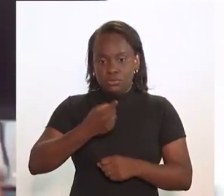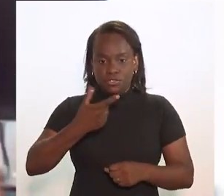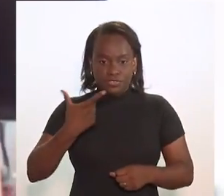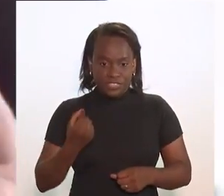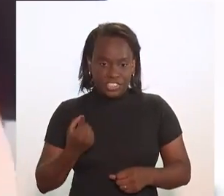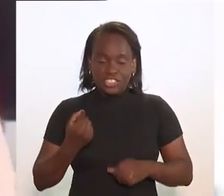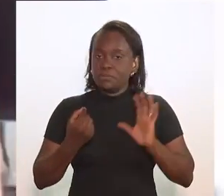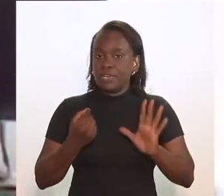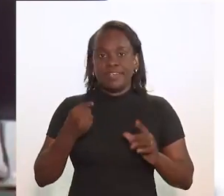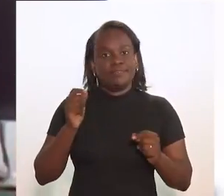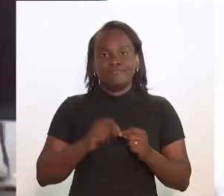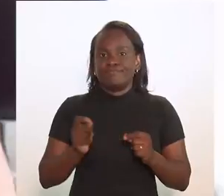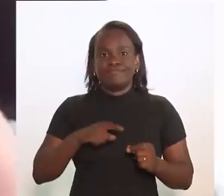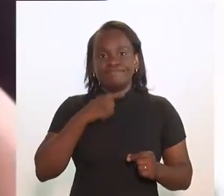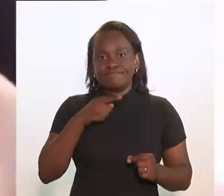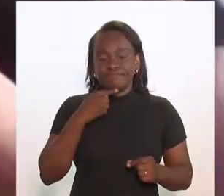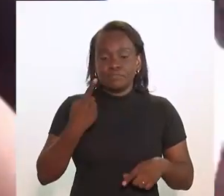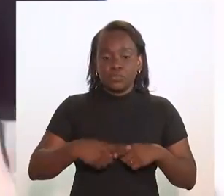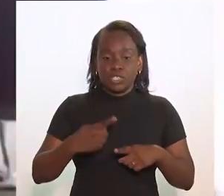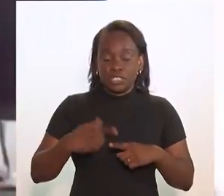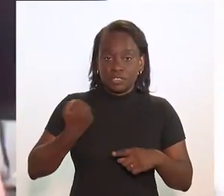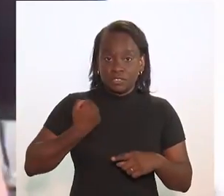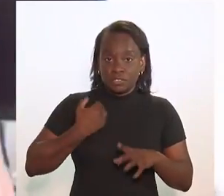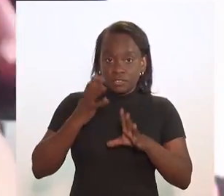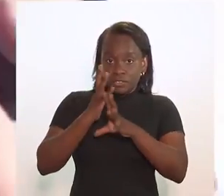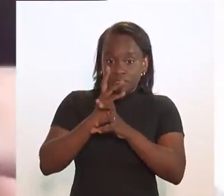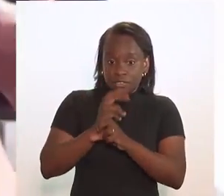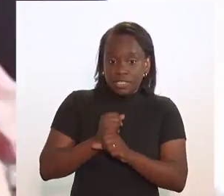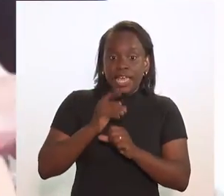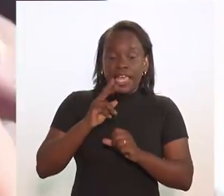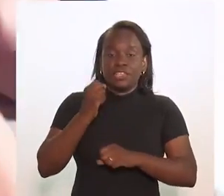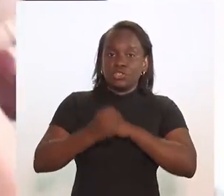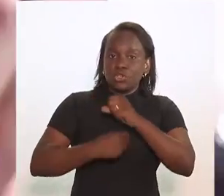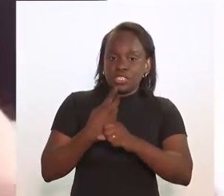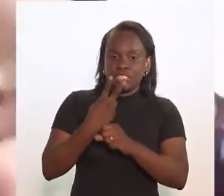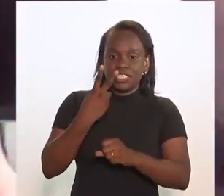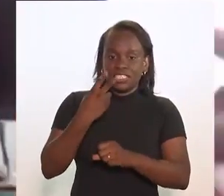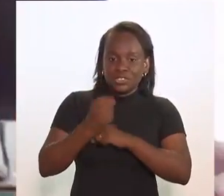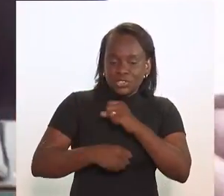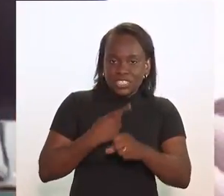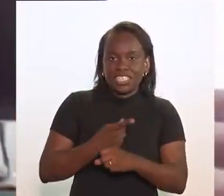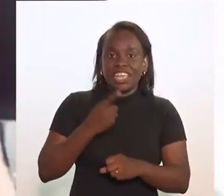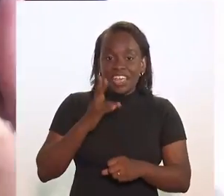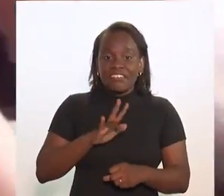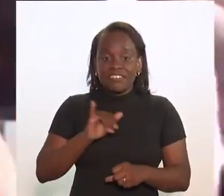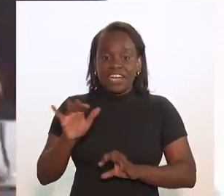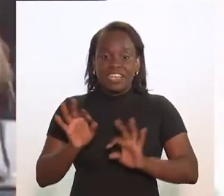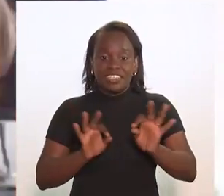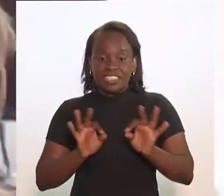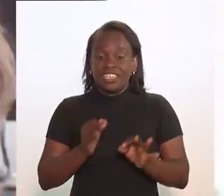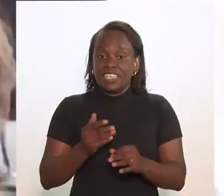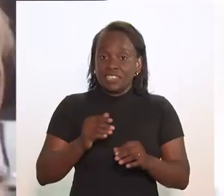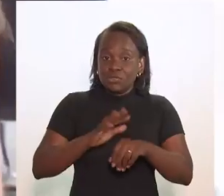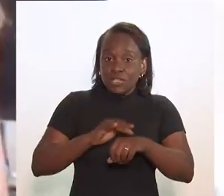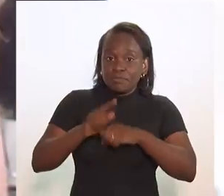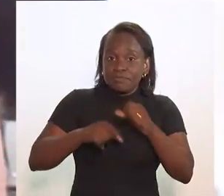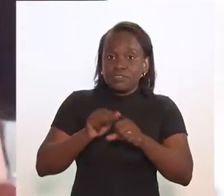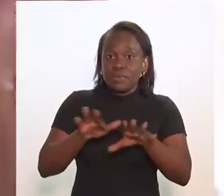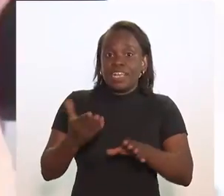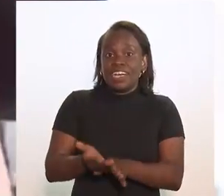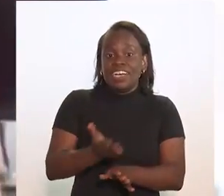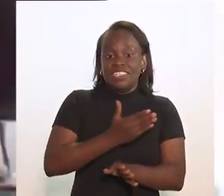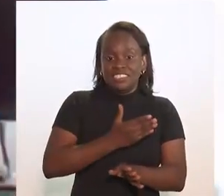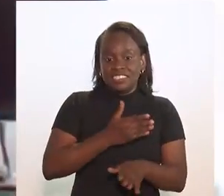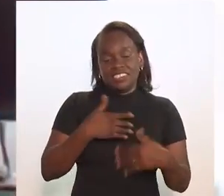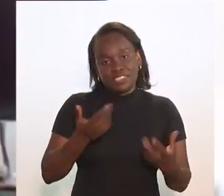2020, que a gente não fez, porque a base de dados, ela é bianual, e a base de dados seria ainda pré-pandemia. Então,